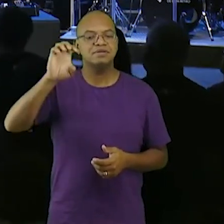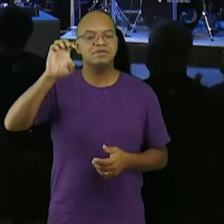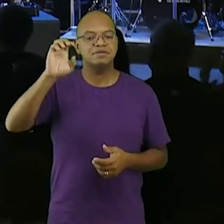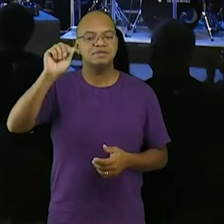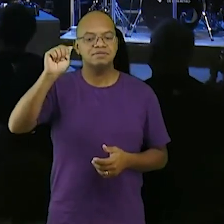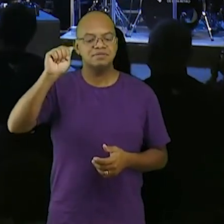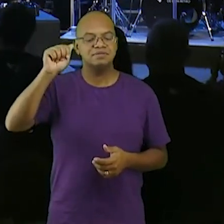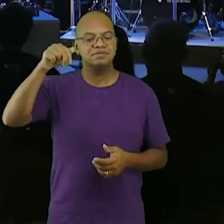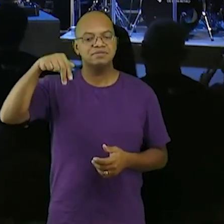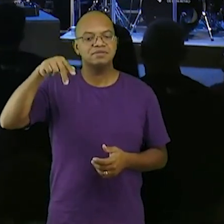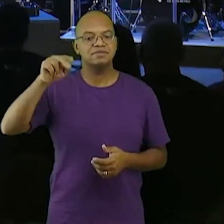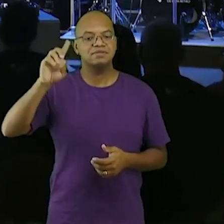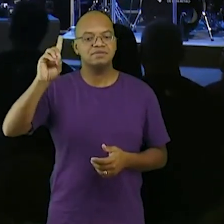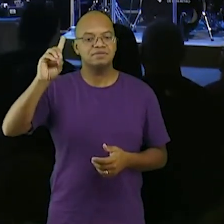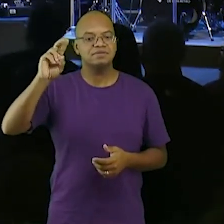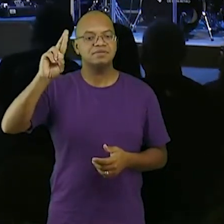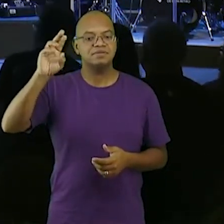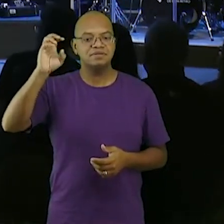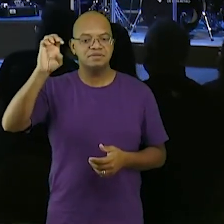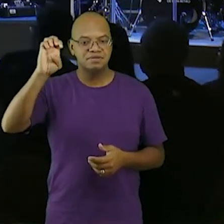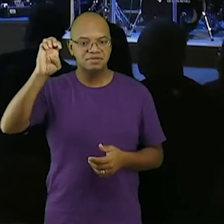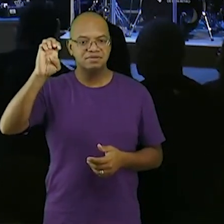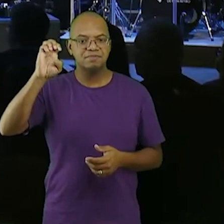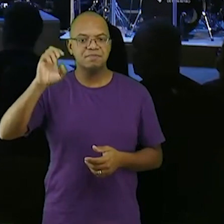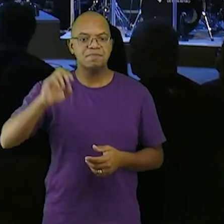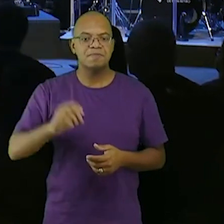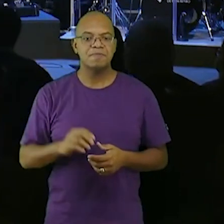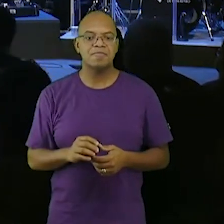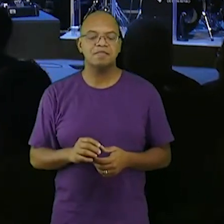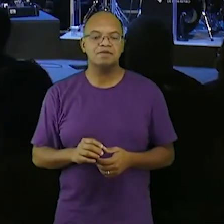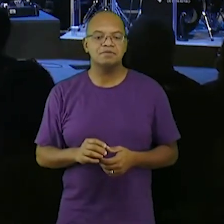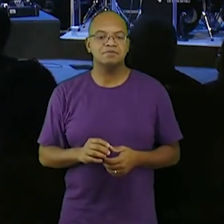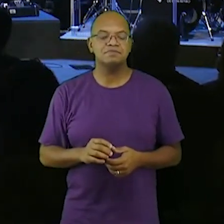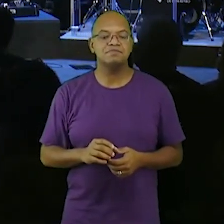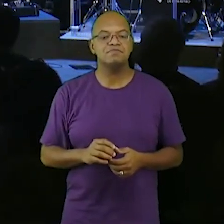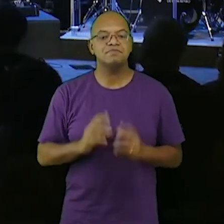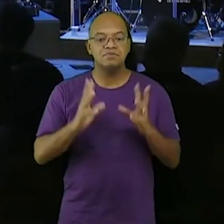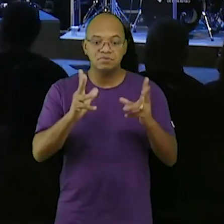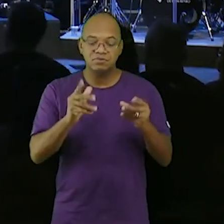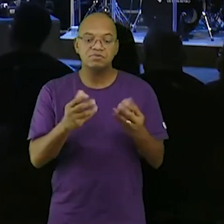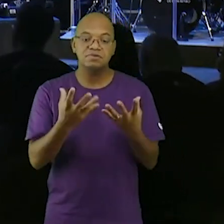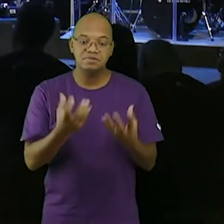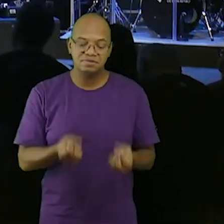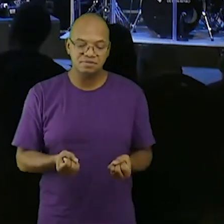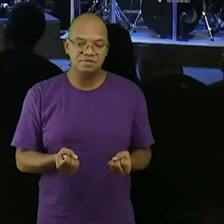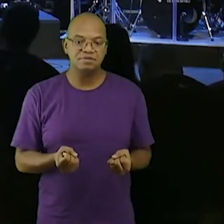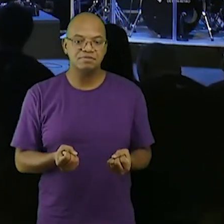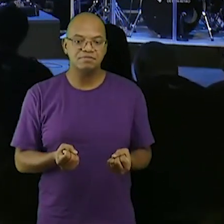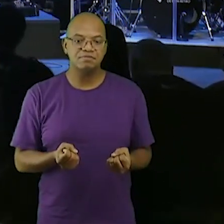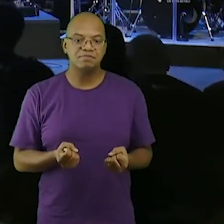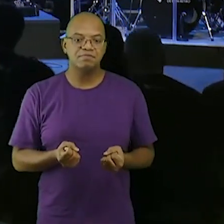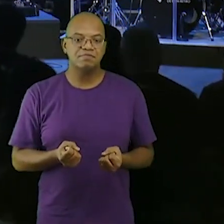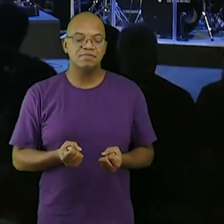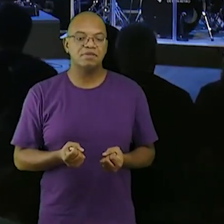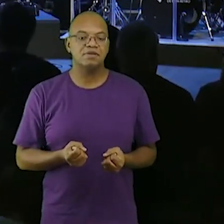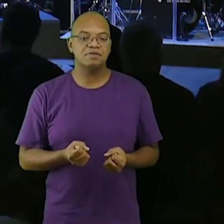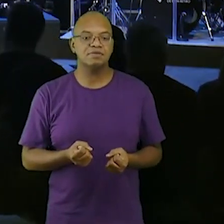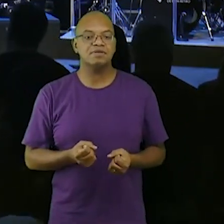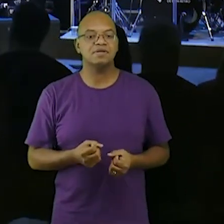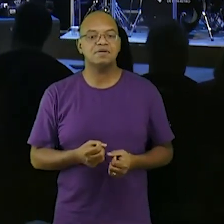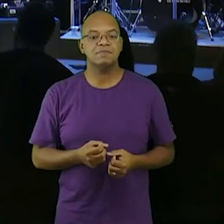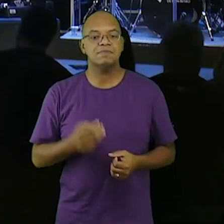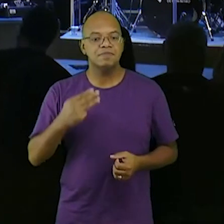todos receberam isso aqui? se você não recebeu por favor antes de sair a gente não vai deixar você sossegar